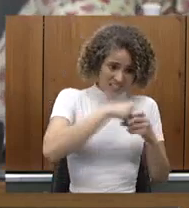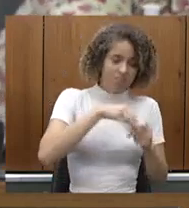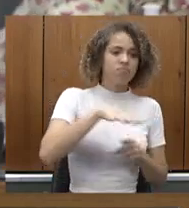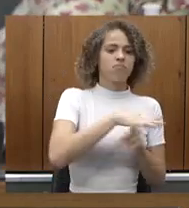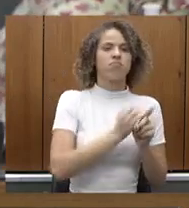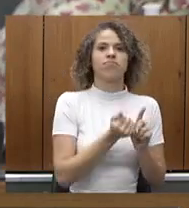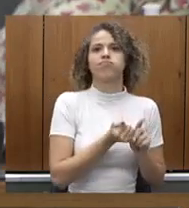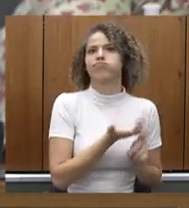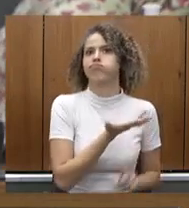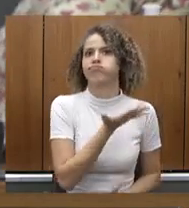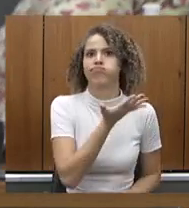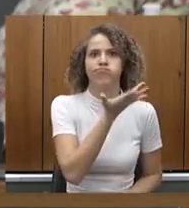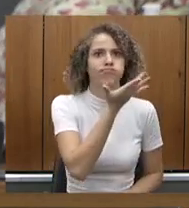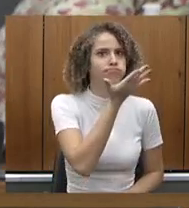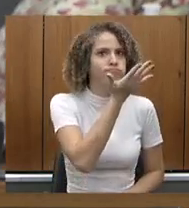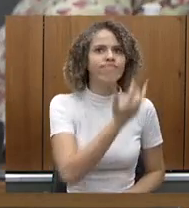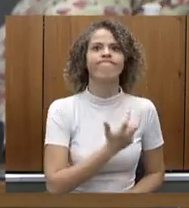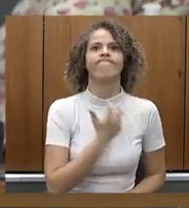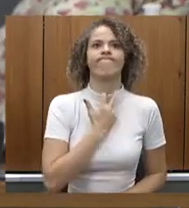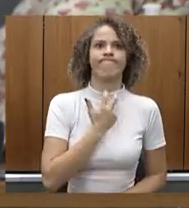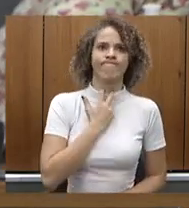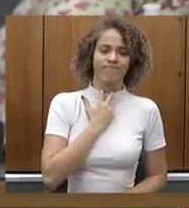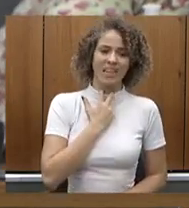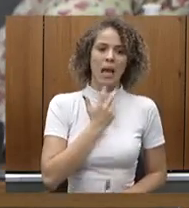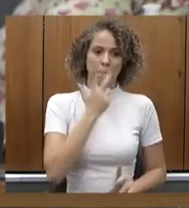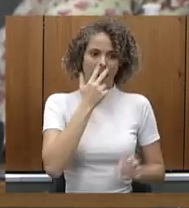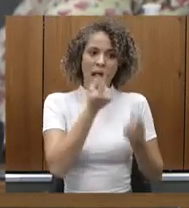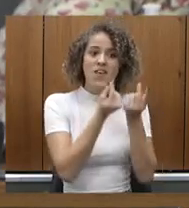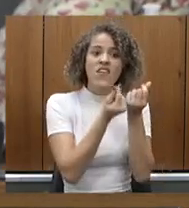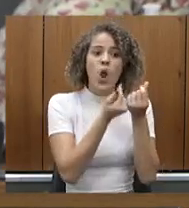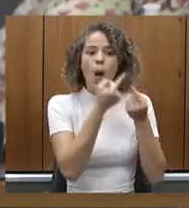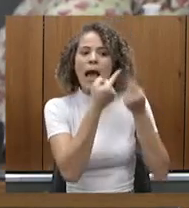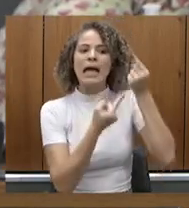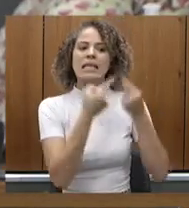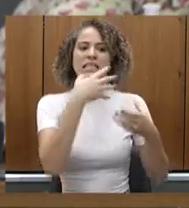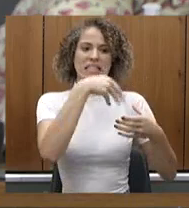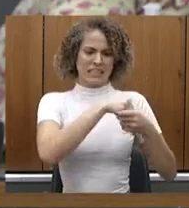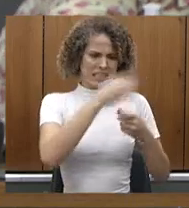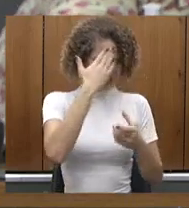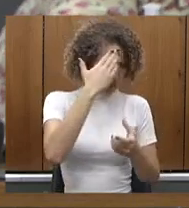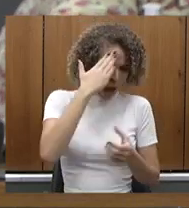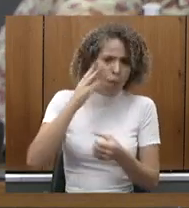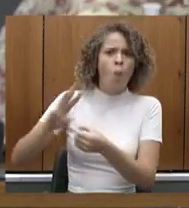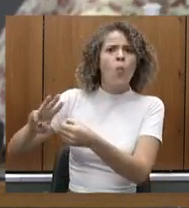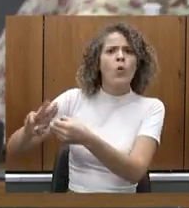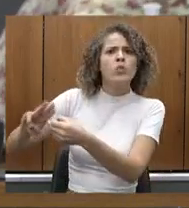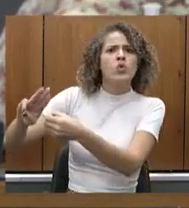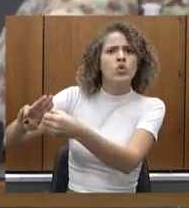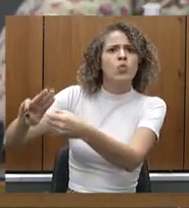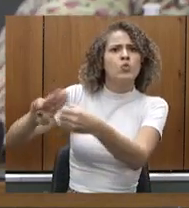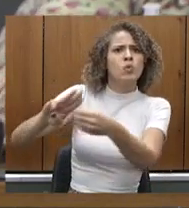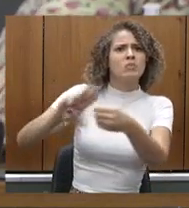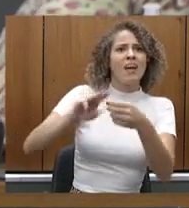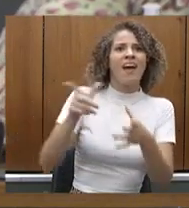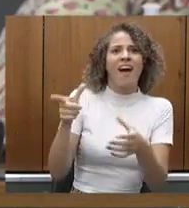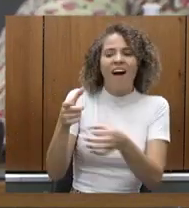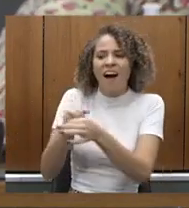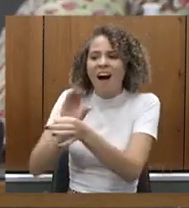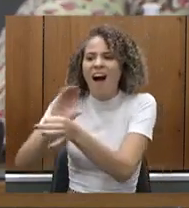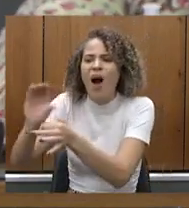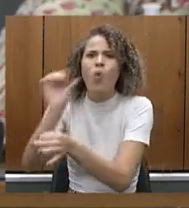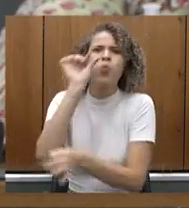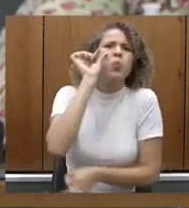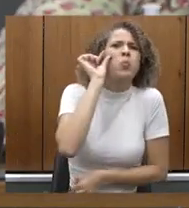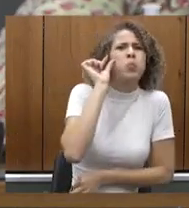a gente sabe da tabela SUS o preço crítico sabemos que os municípios são os que recebem menos recursos